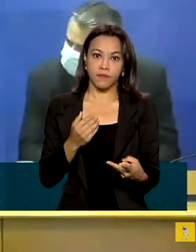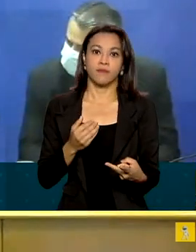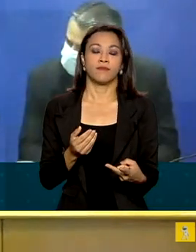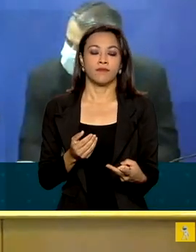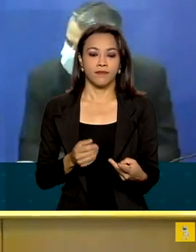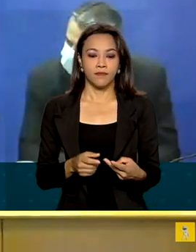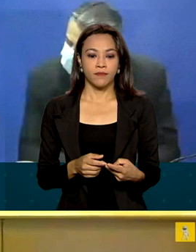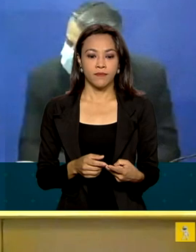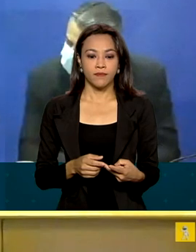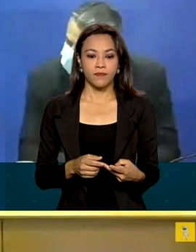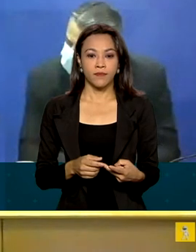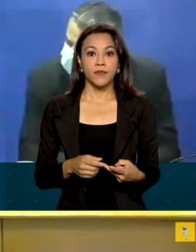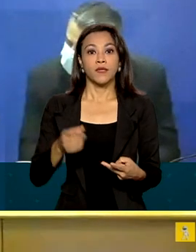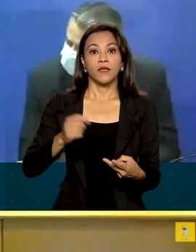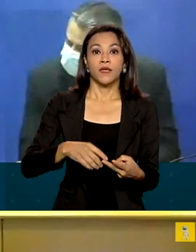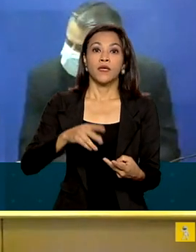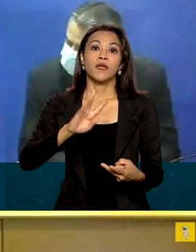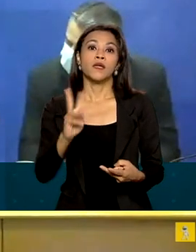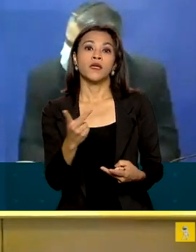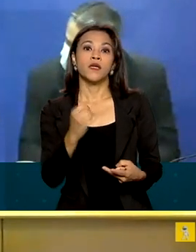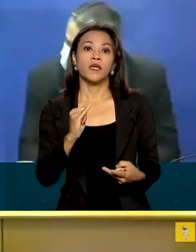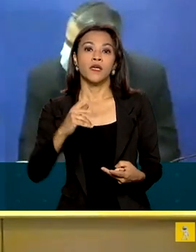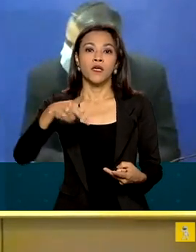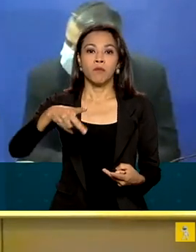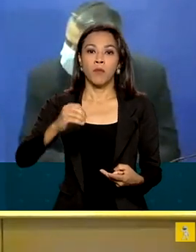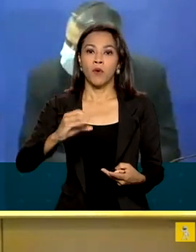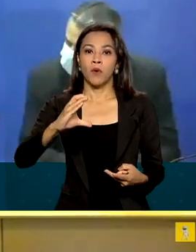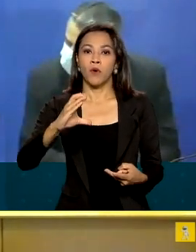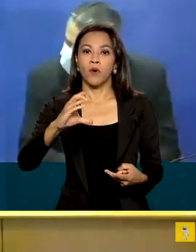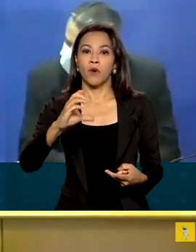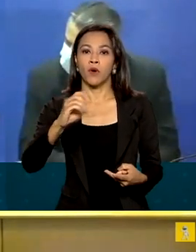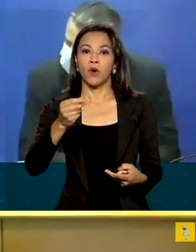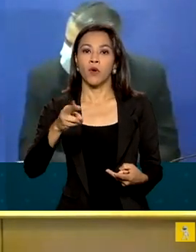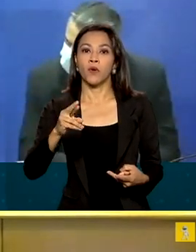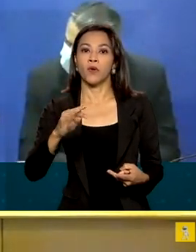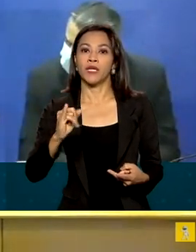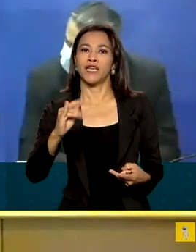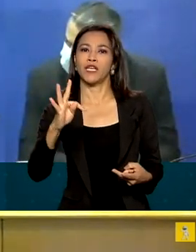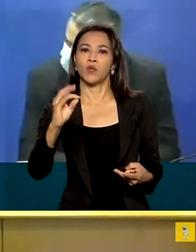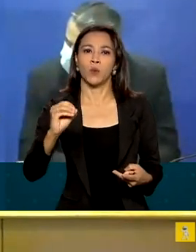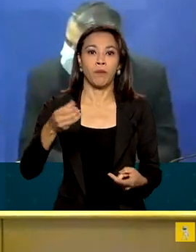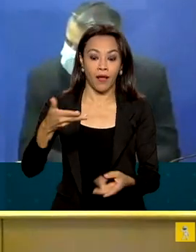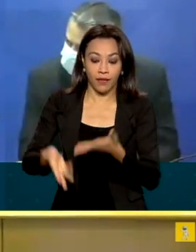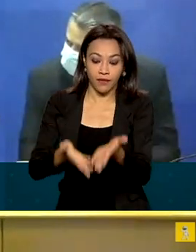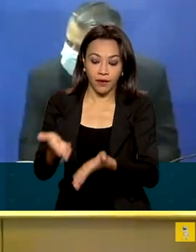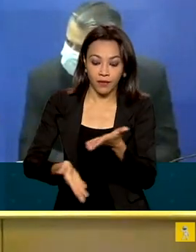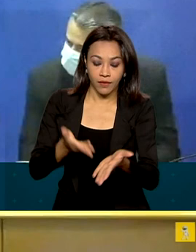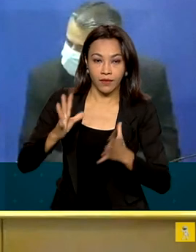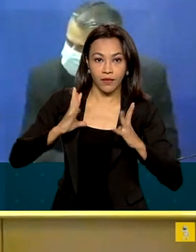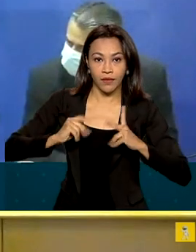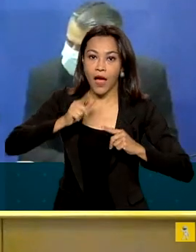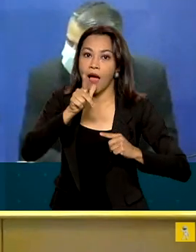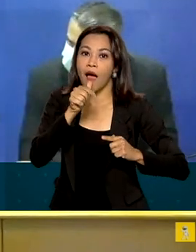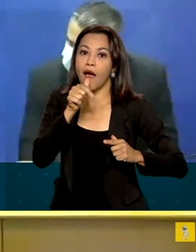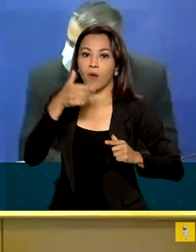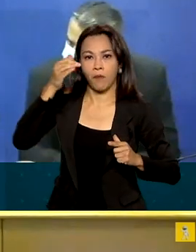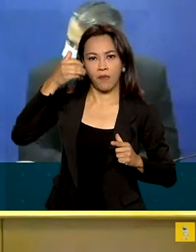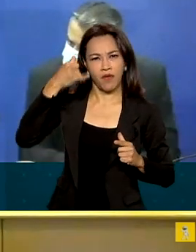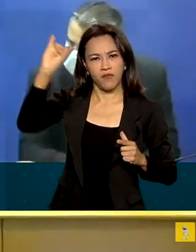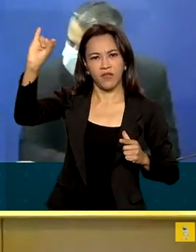hipoclorito de sódio. Parece tão simples, mas o tratamento da água é fundamental para evitar